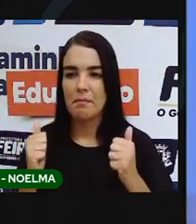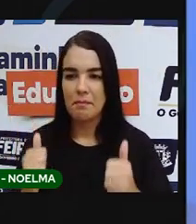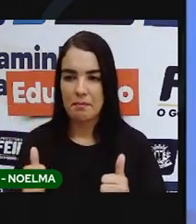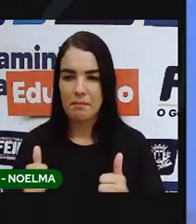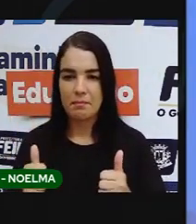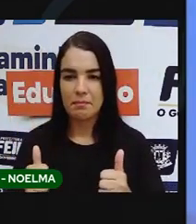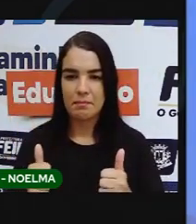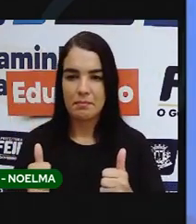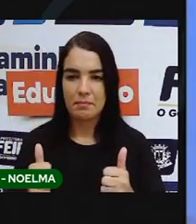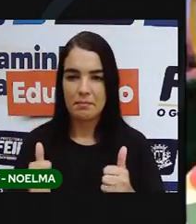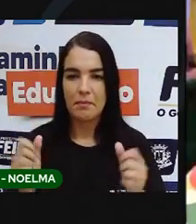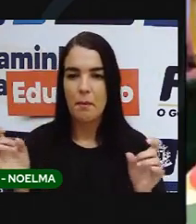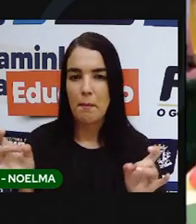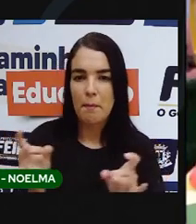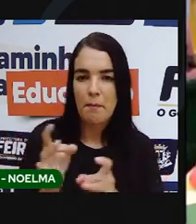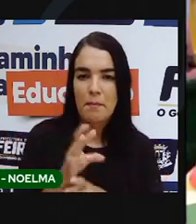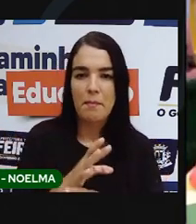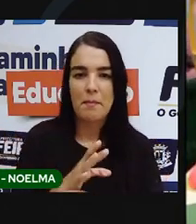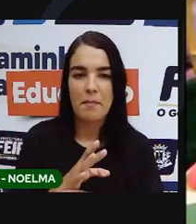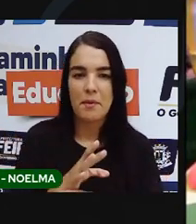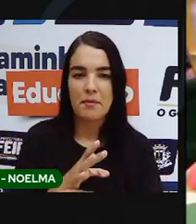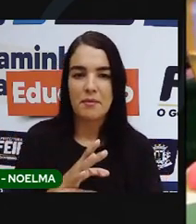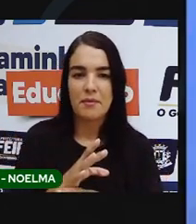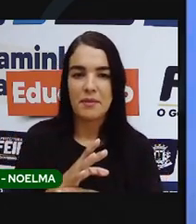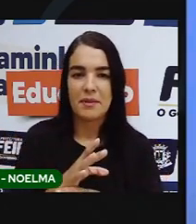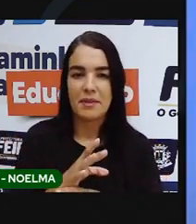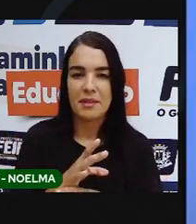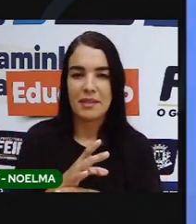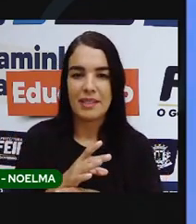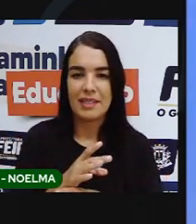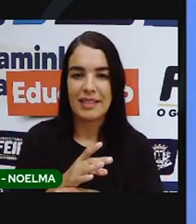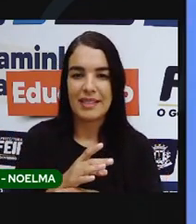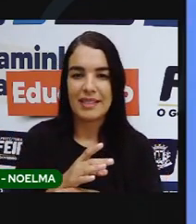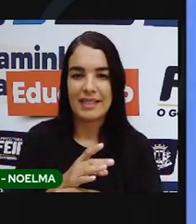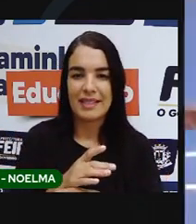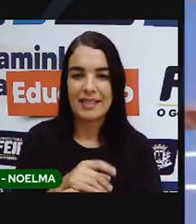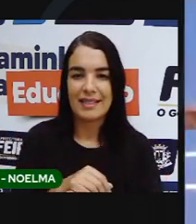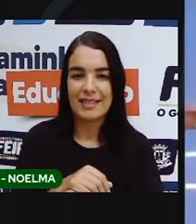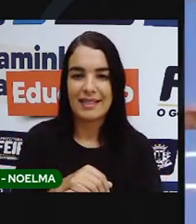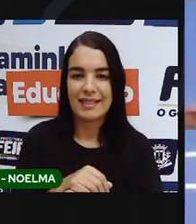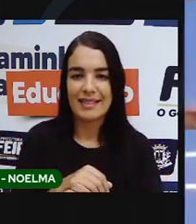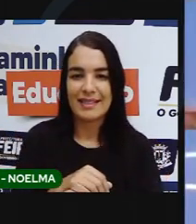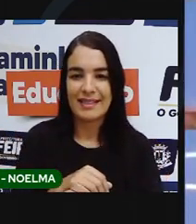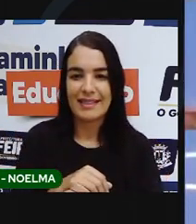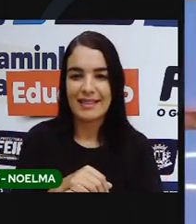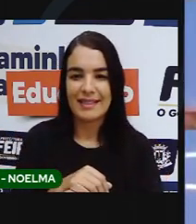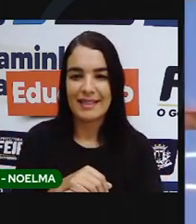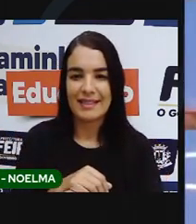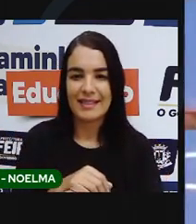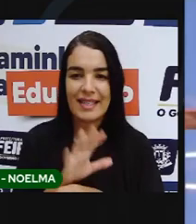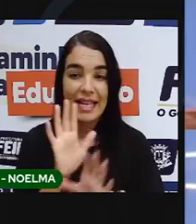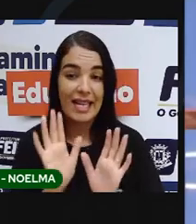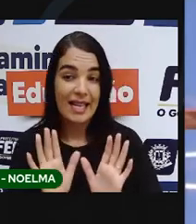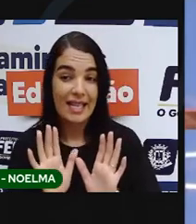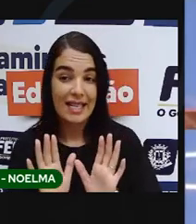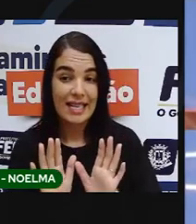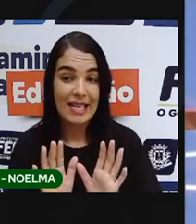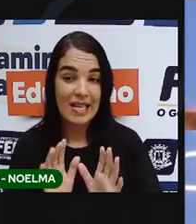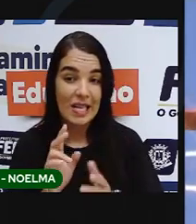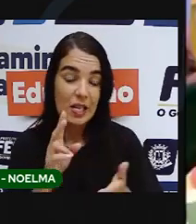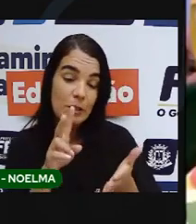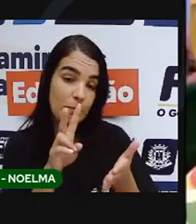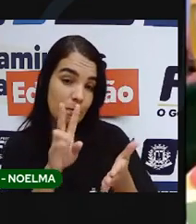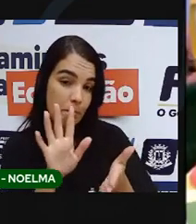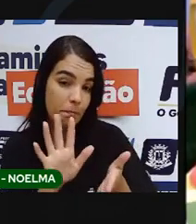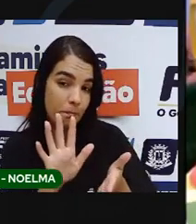de fotos da Mioquias? Olha, eu já vi faz tempo, e é muito legal. Mas, ô, ô, Osório. Sabe o que a gente estava falando